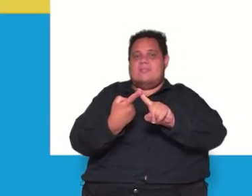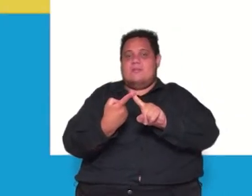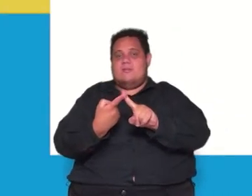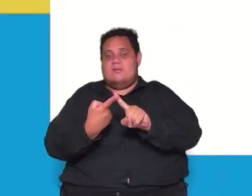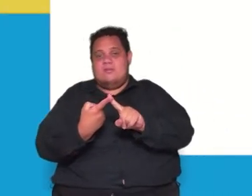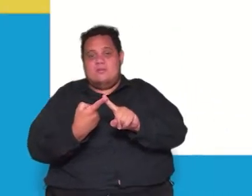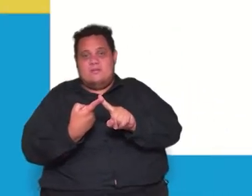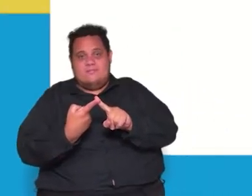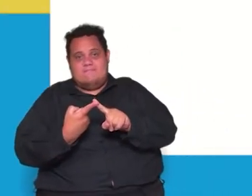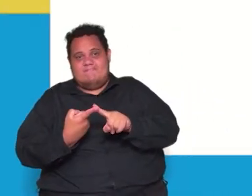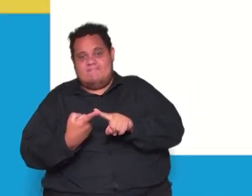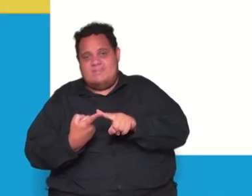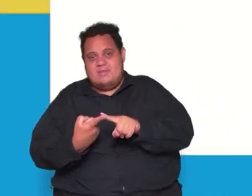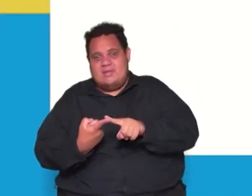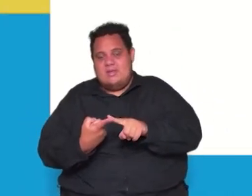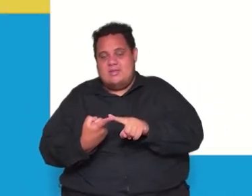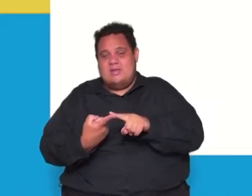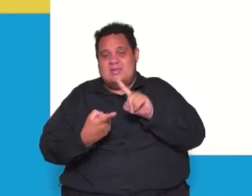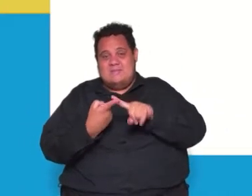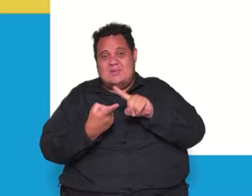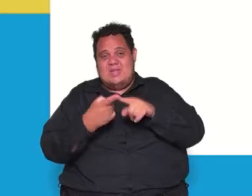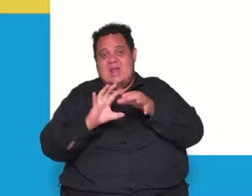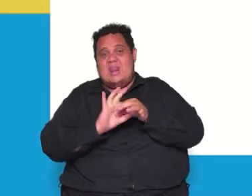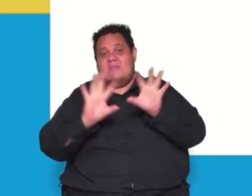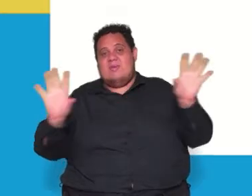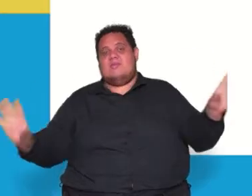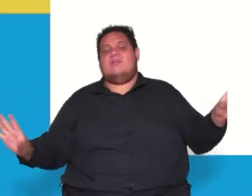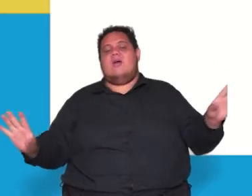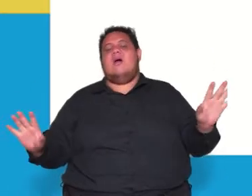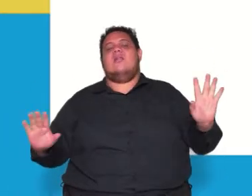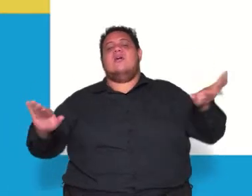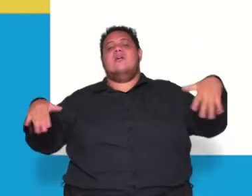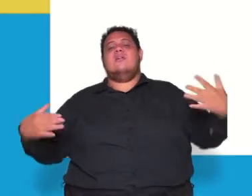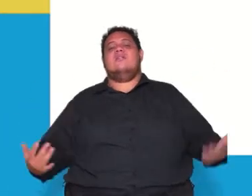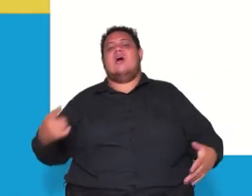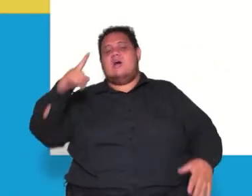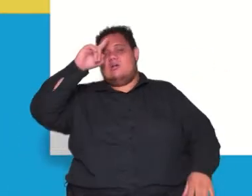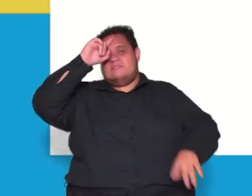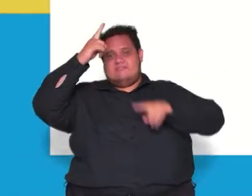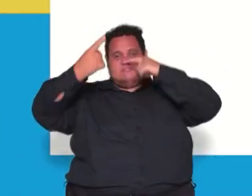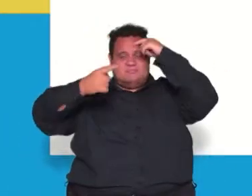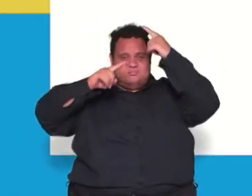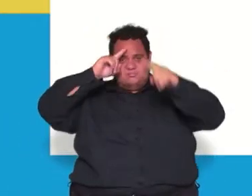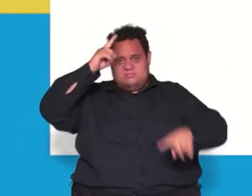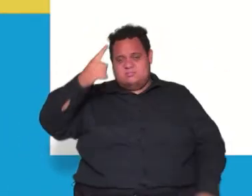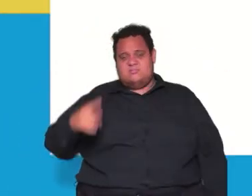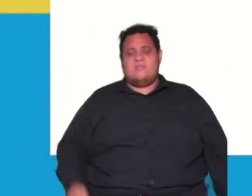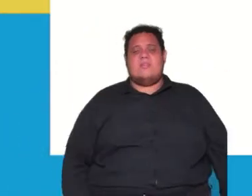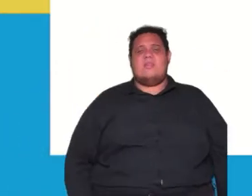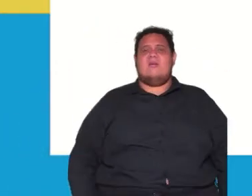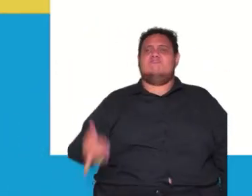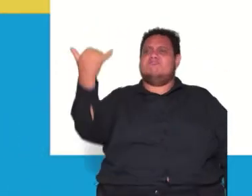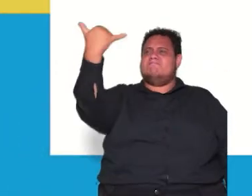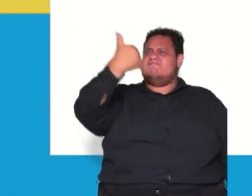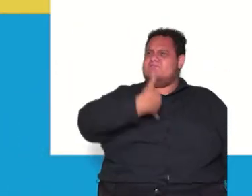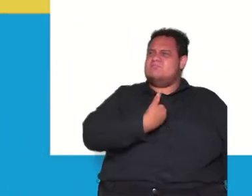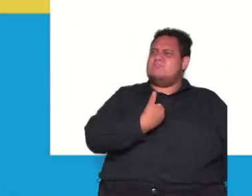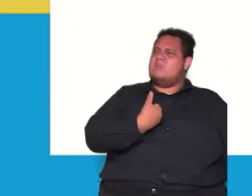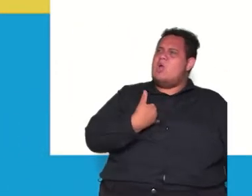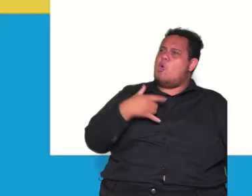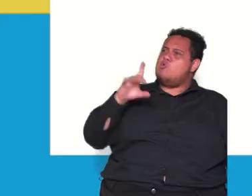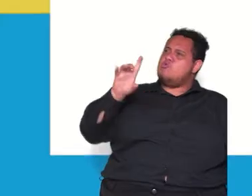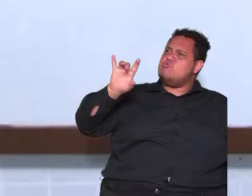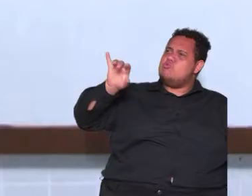e a propriedade e a liberdade né então era essa ideia agora me diga uma coisa para John